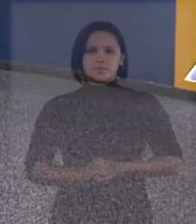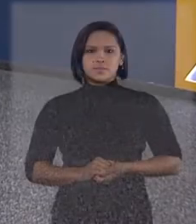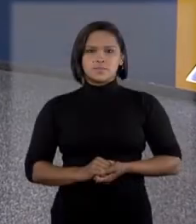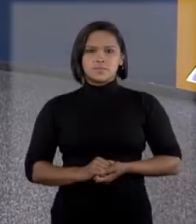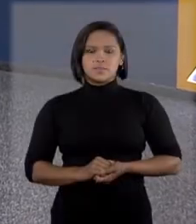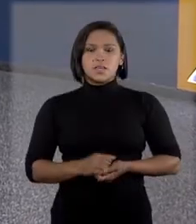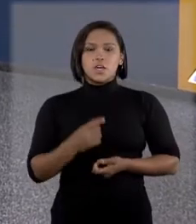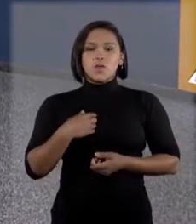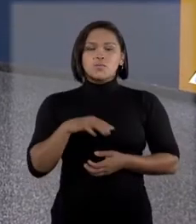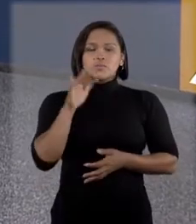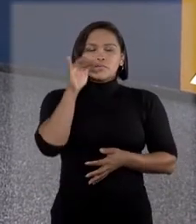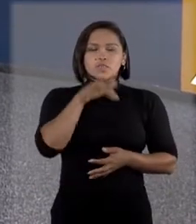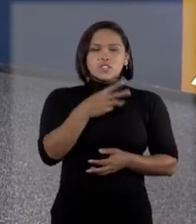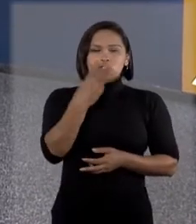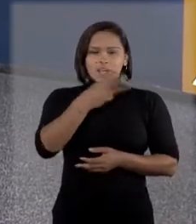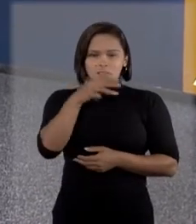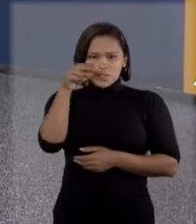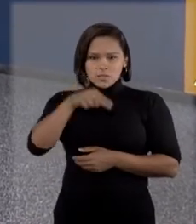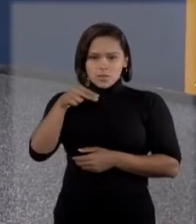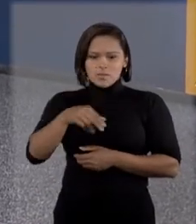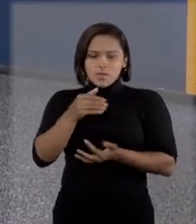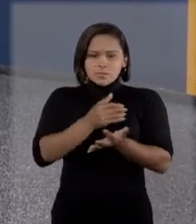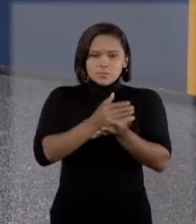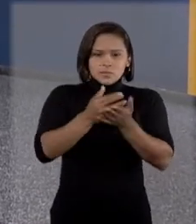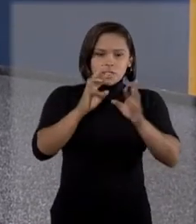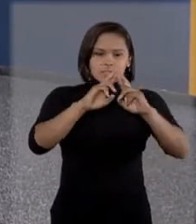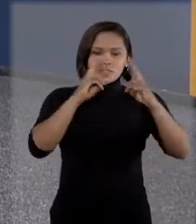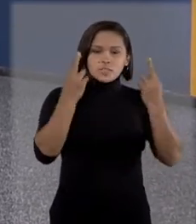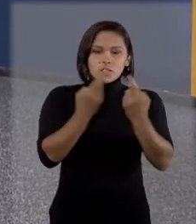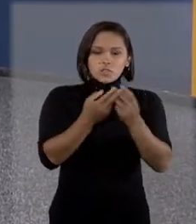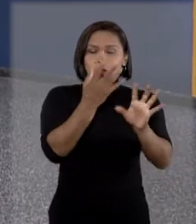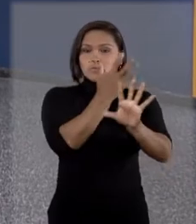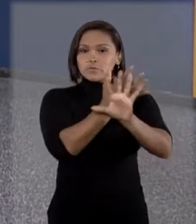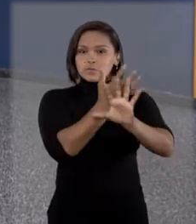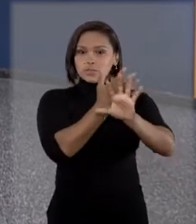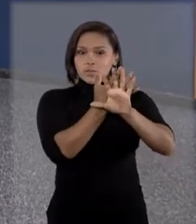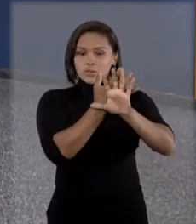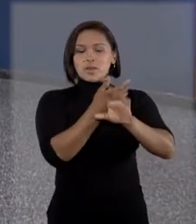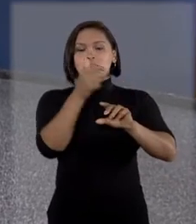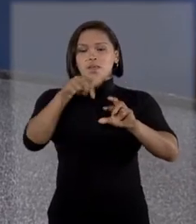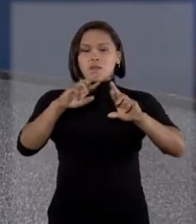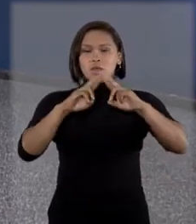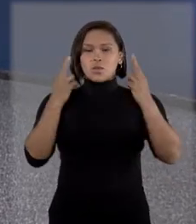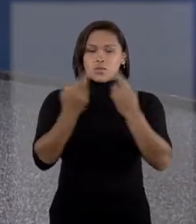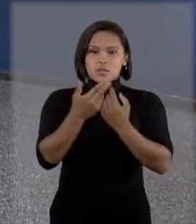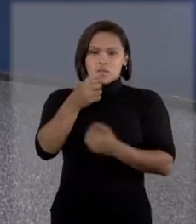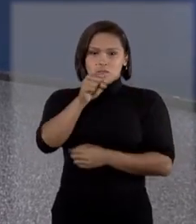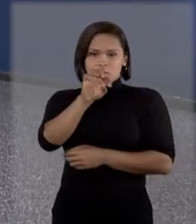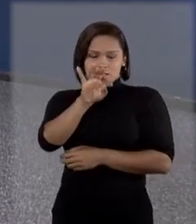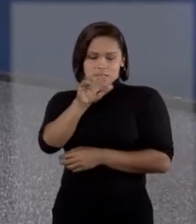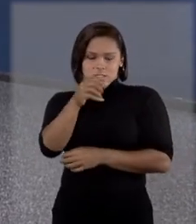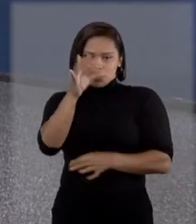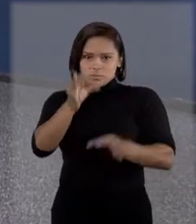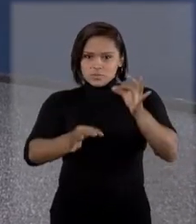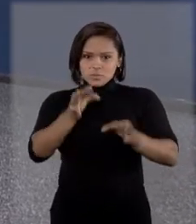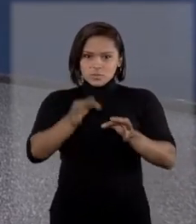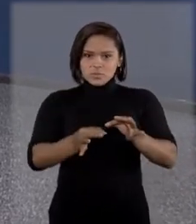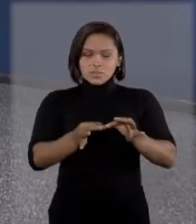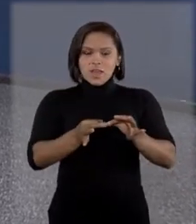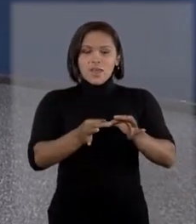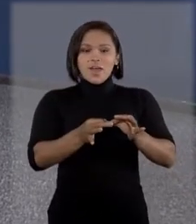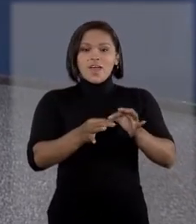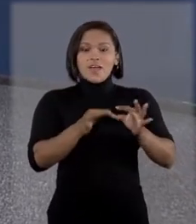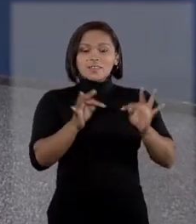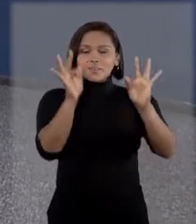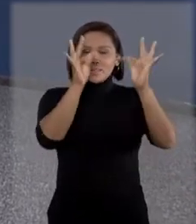No último dia 3 de novembro, durante as sessões por videoconferência das turmas julgadoras do STJ, a rede de